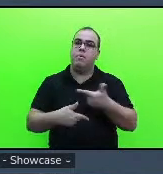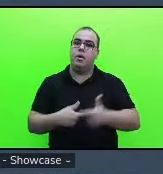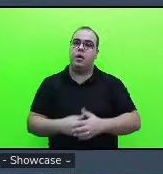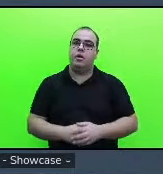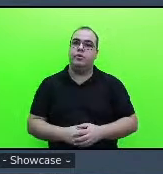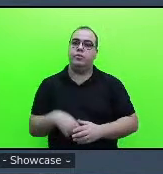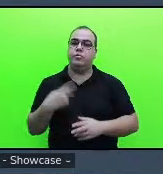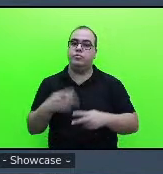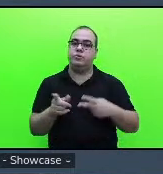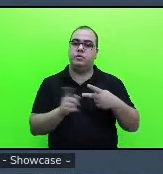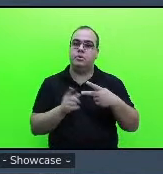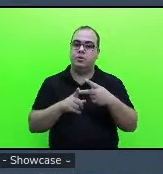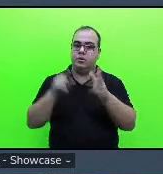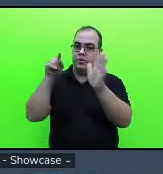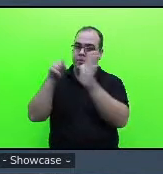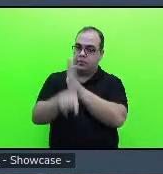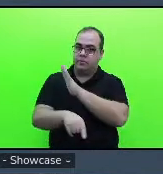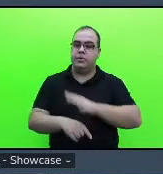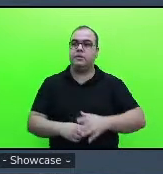questão